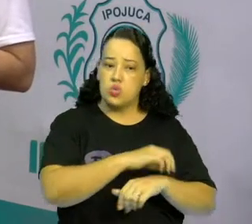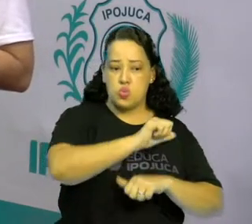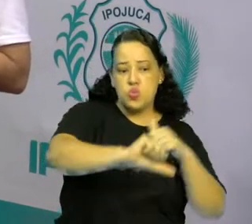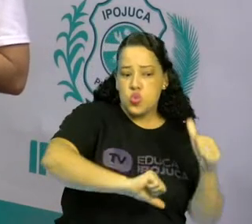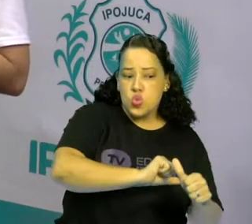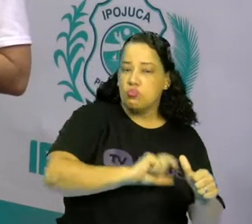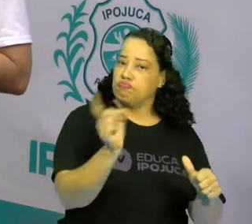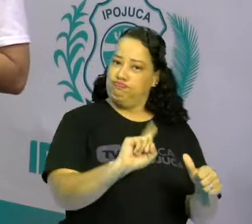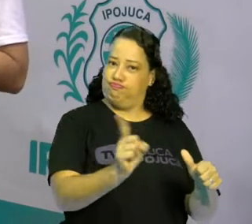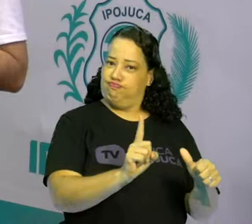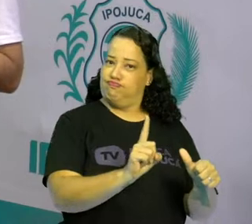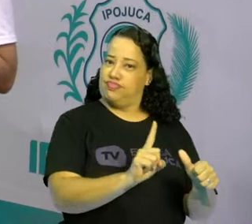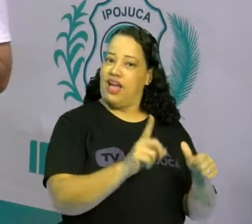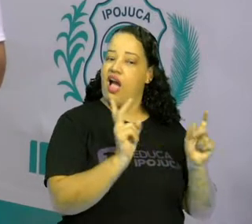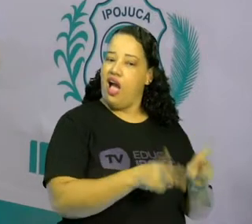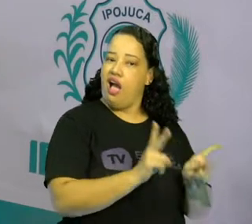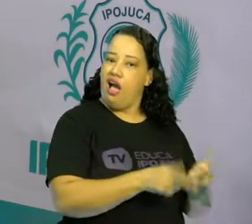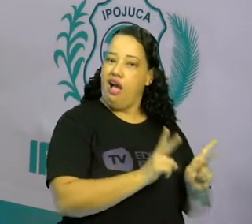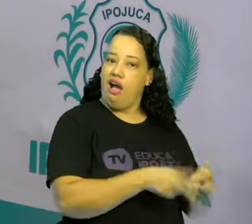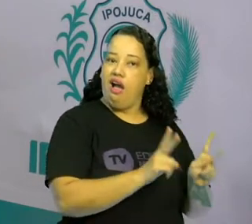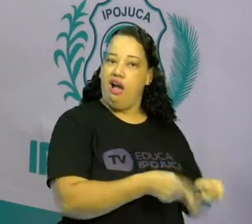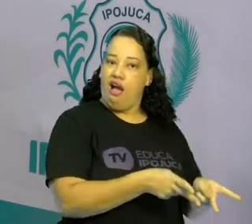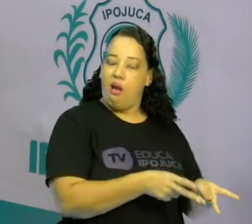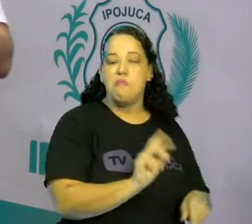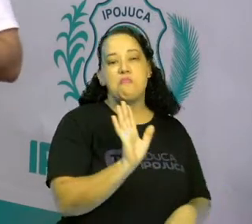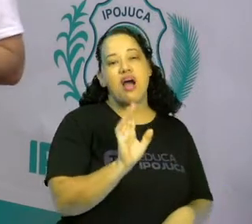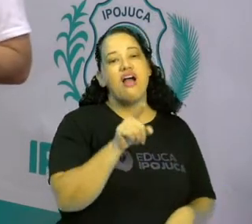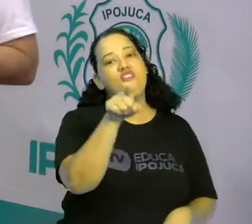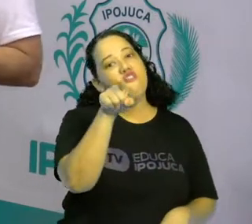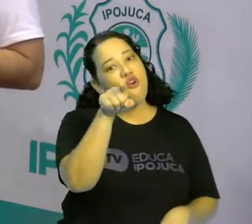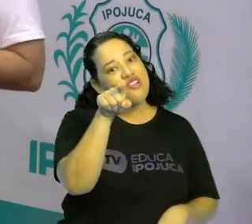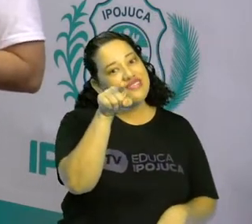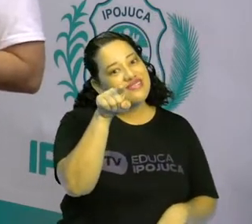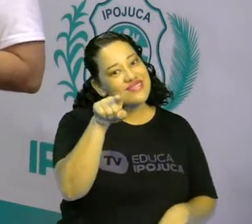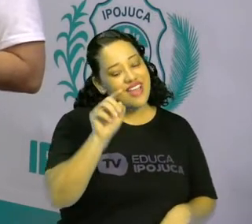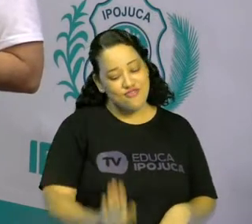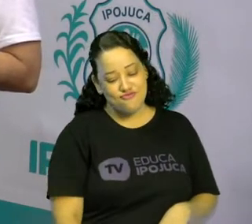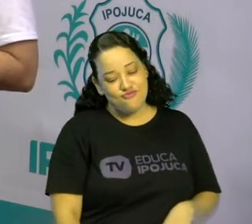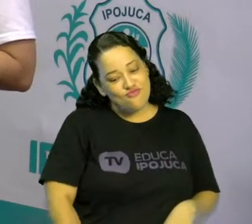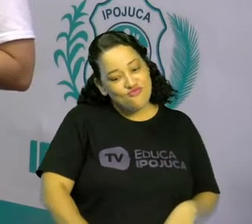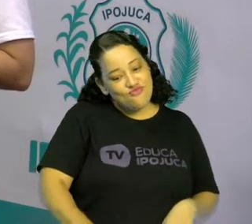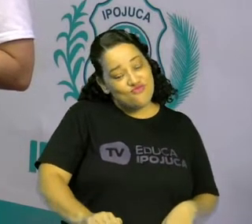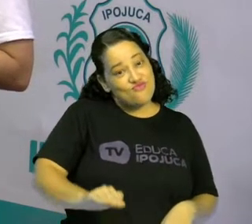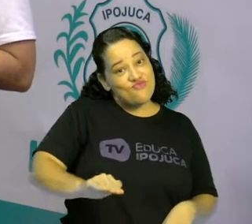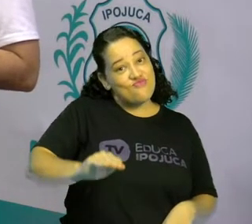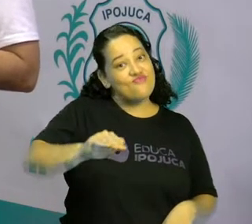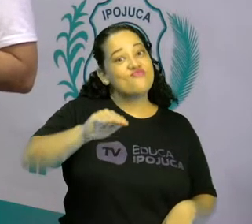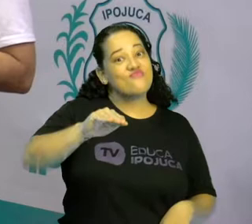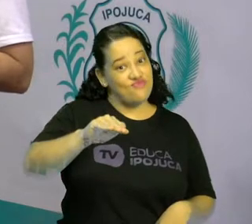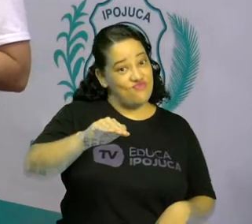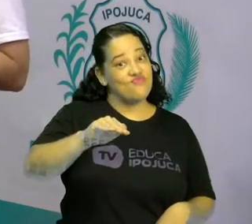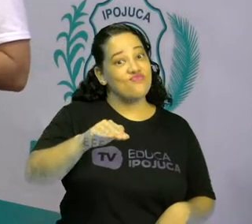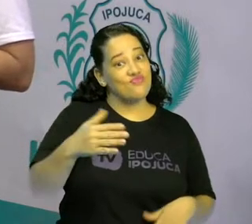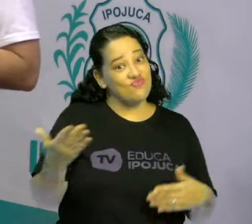é que vocês cresceram, isso mesmo, e